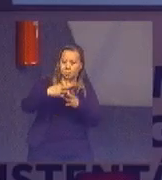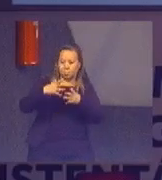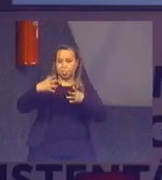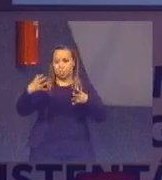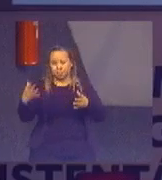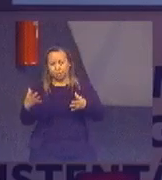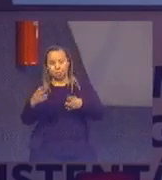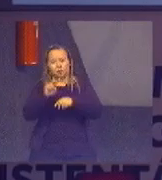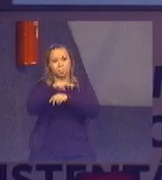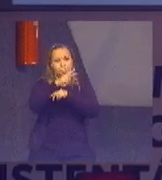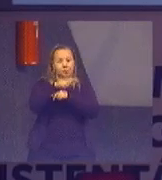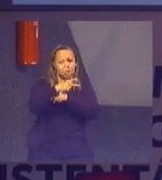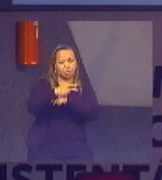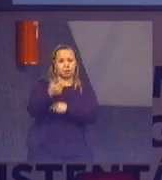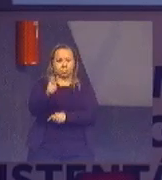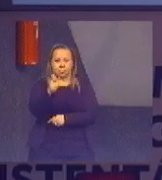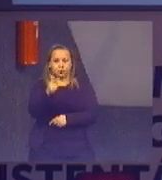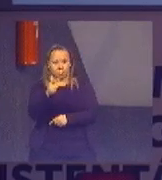vigilância desarmada.